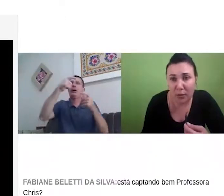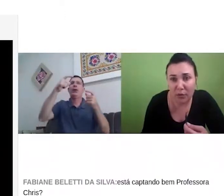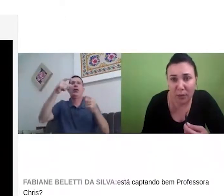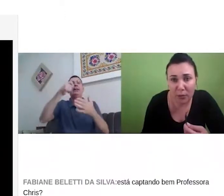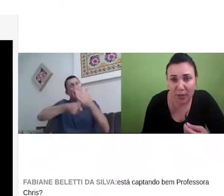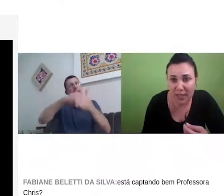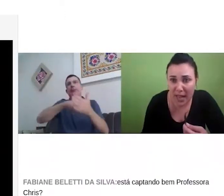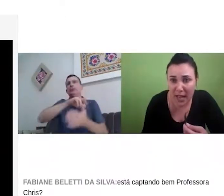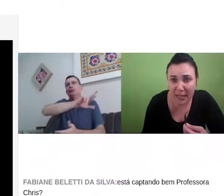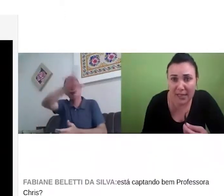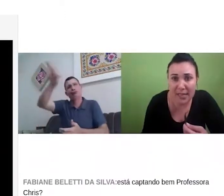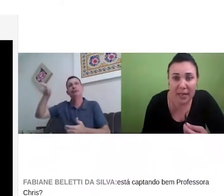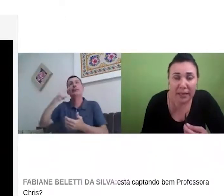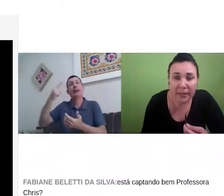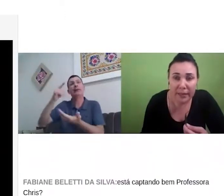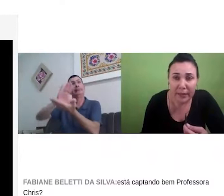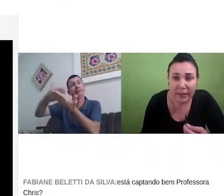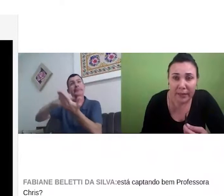na UFPL e em outras áreas.